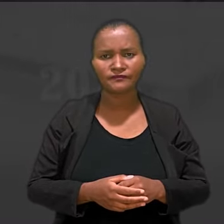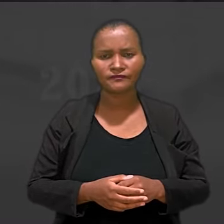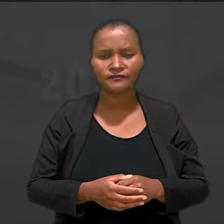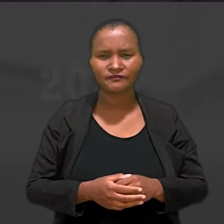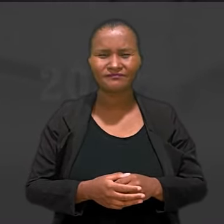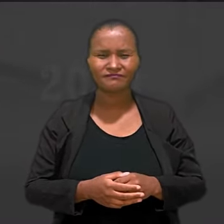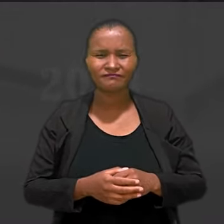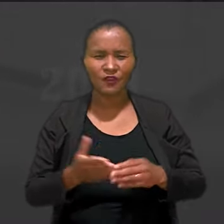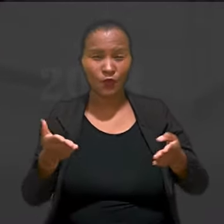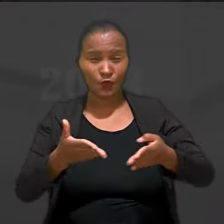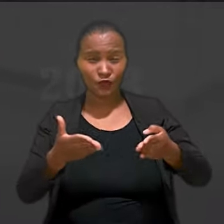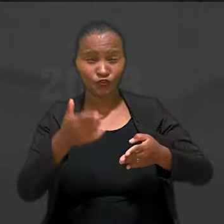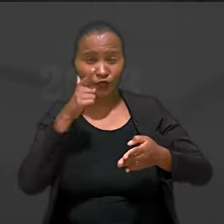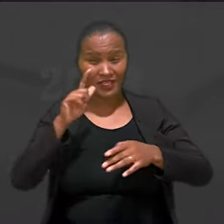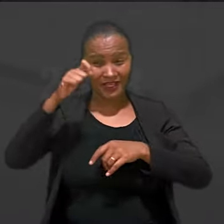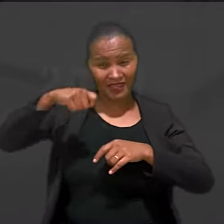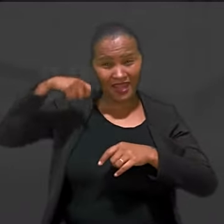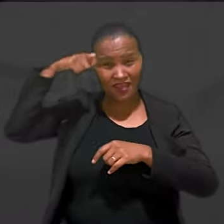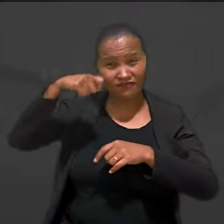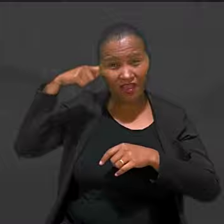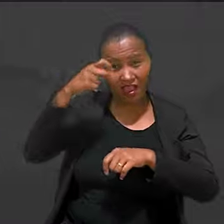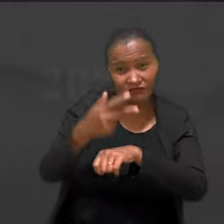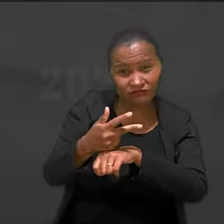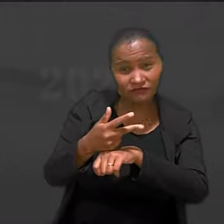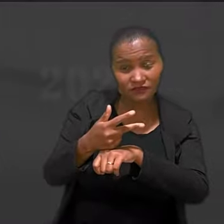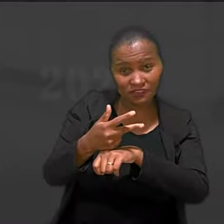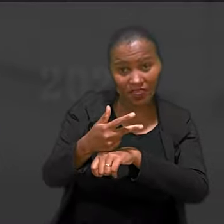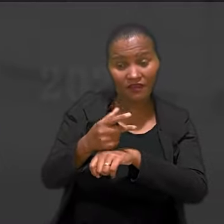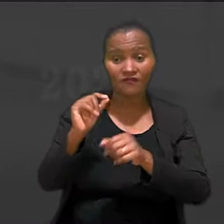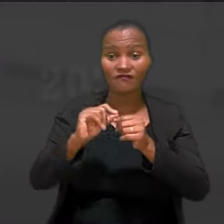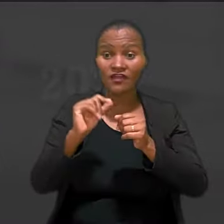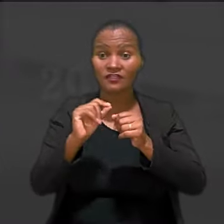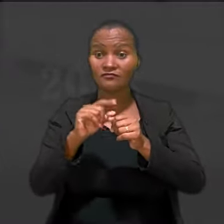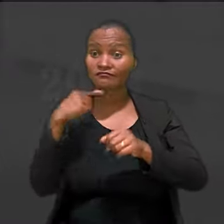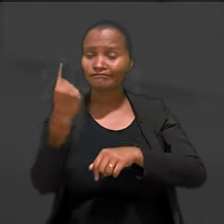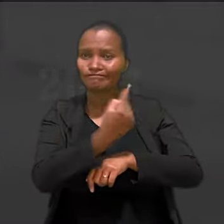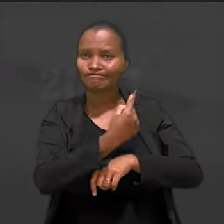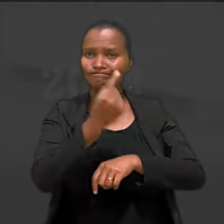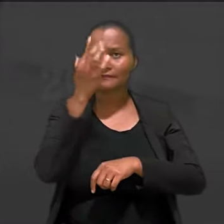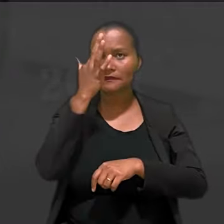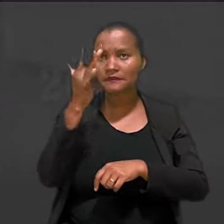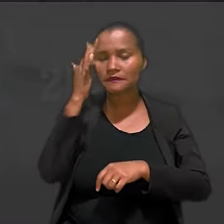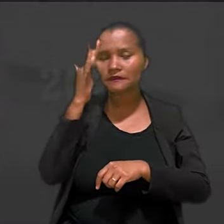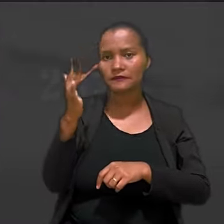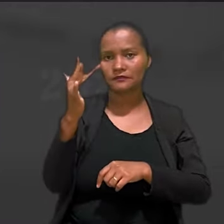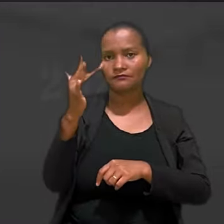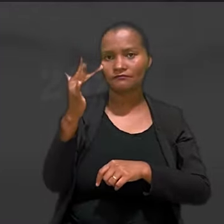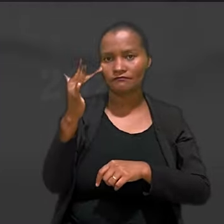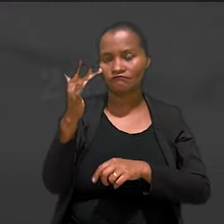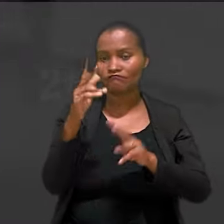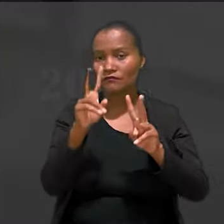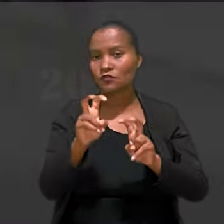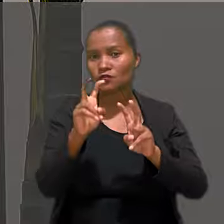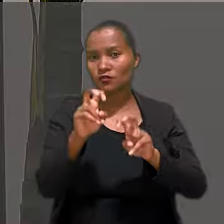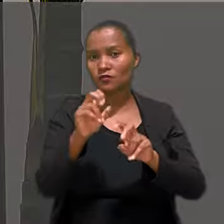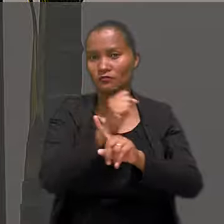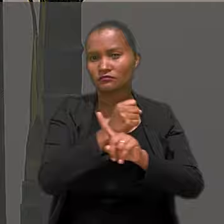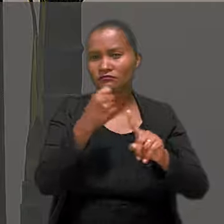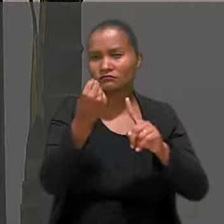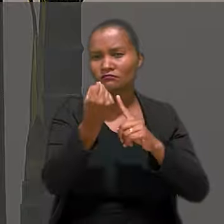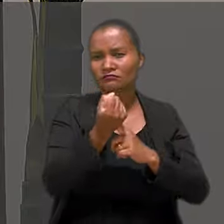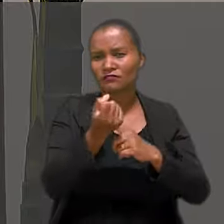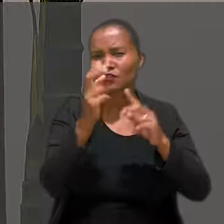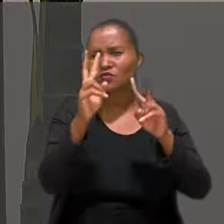O fato de ele ser filmado, ser exposto, faz com que nós paremos para refletir sobre a nossa